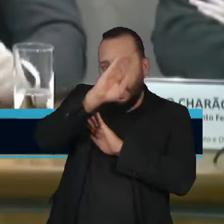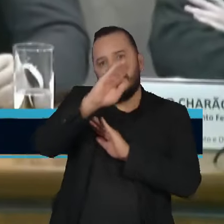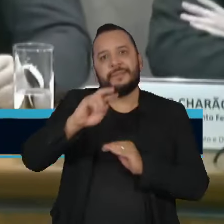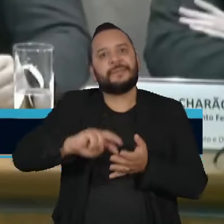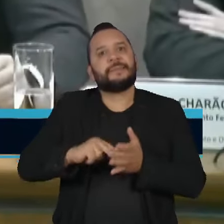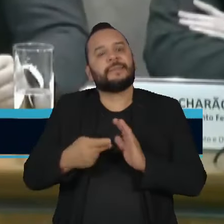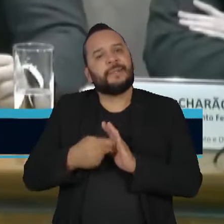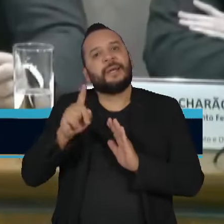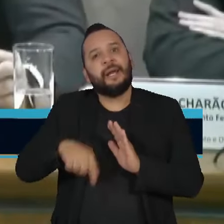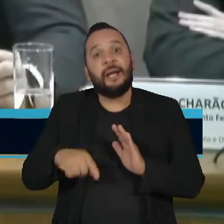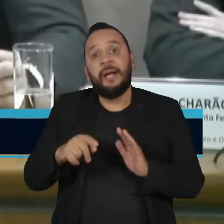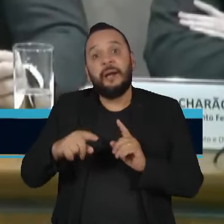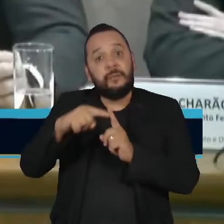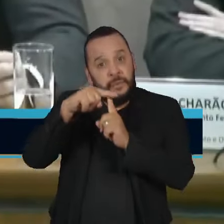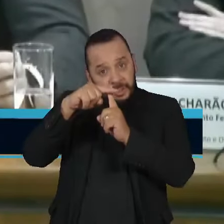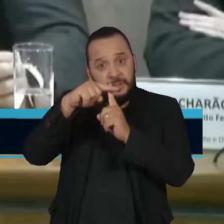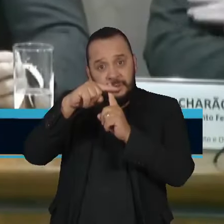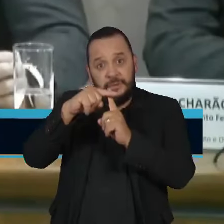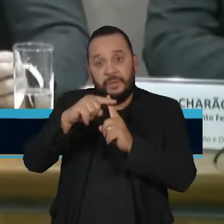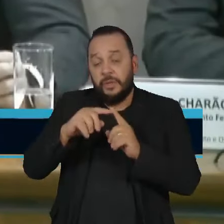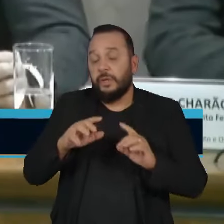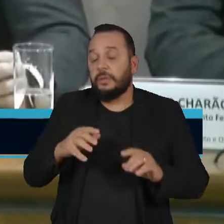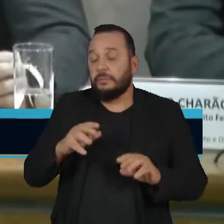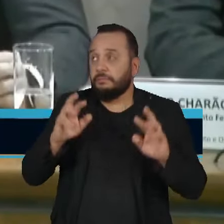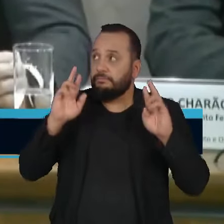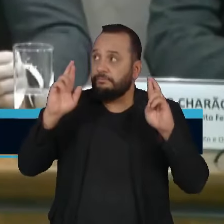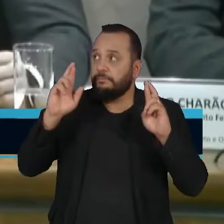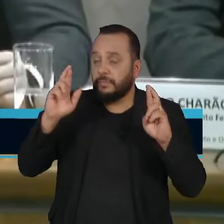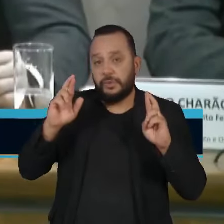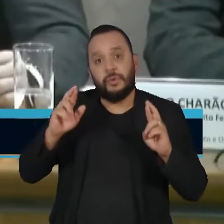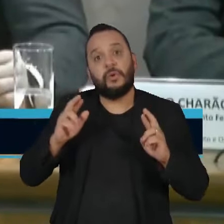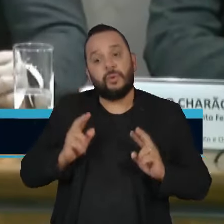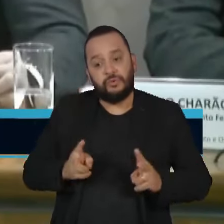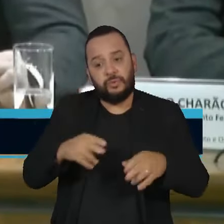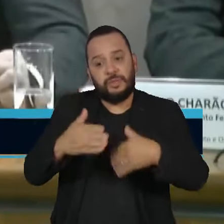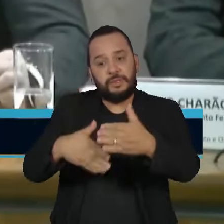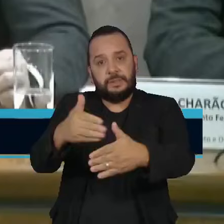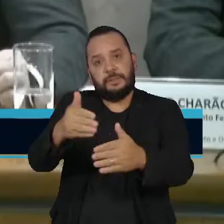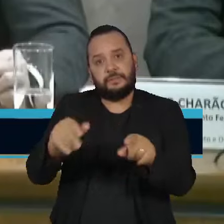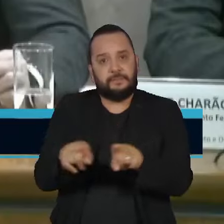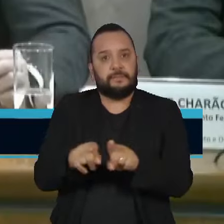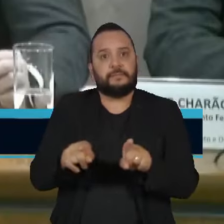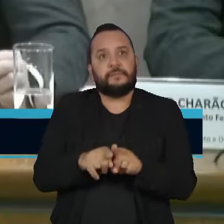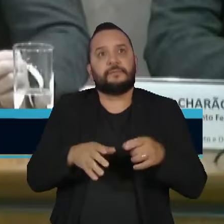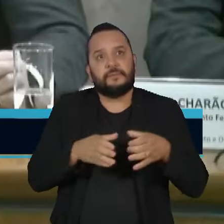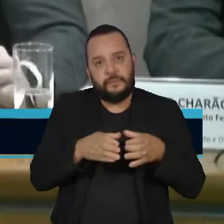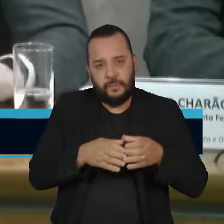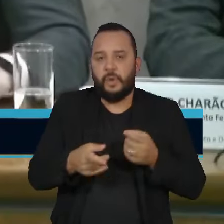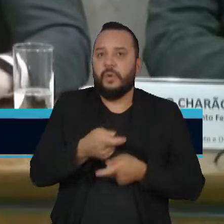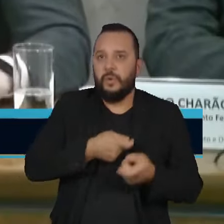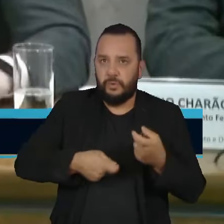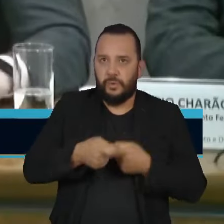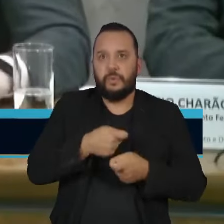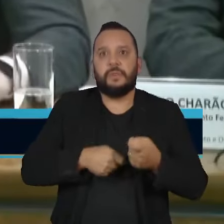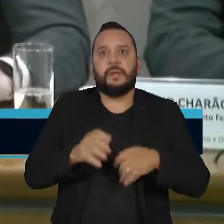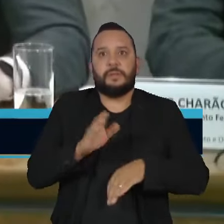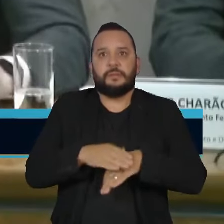e a gente deveria torcer para que isso seguisse assim. Lá da equipe econômica trabalhando para que isso acontecesse, para que isso se realize.